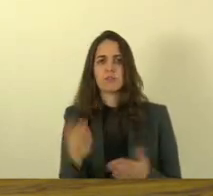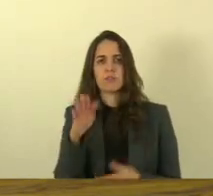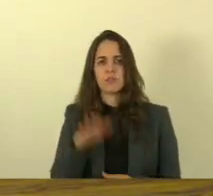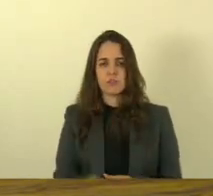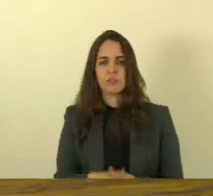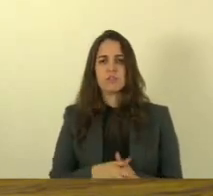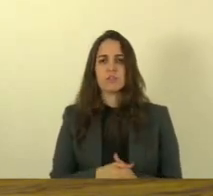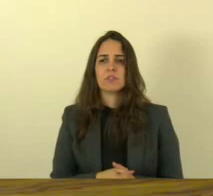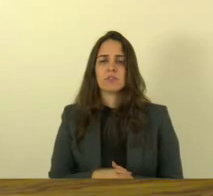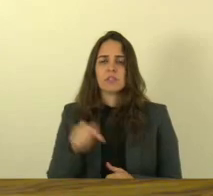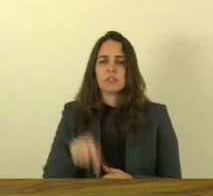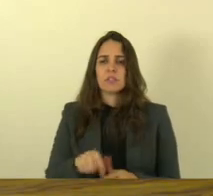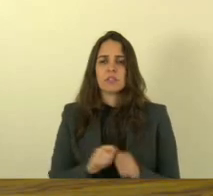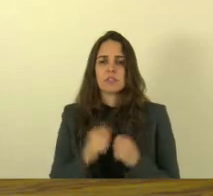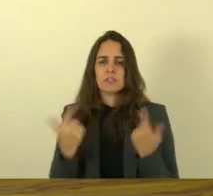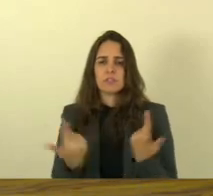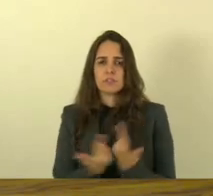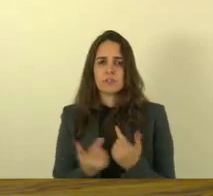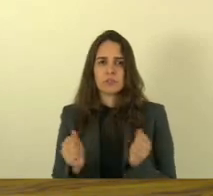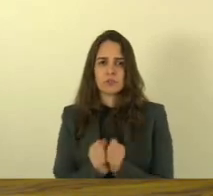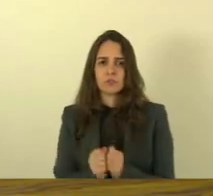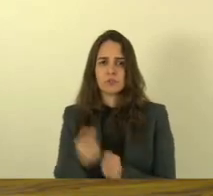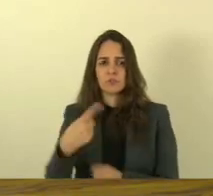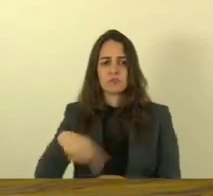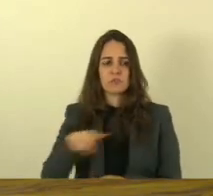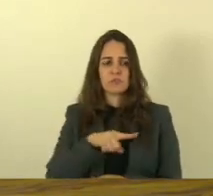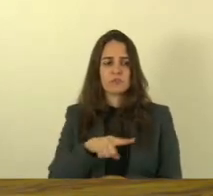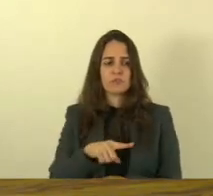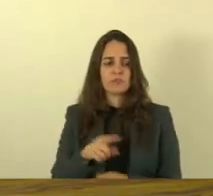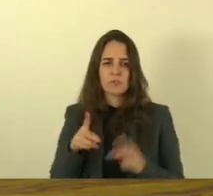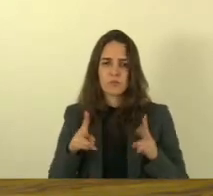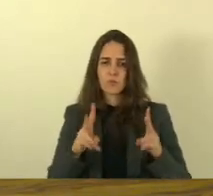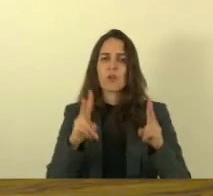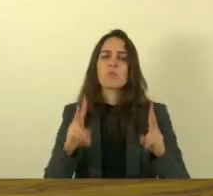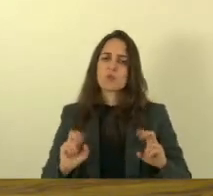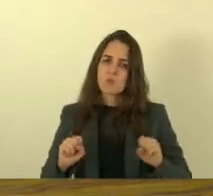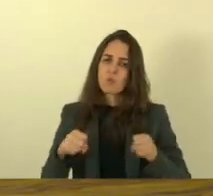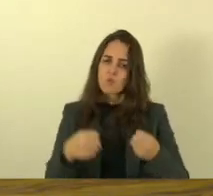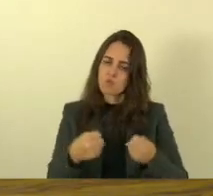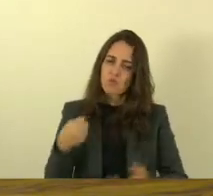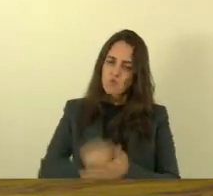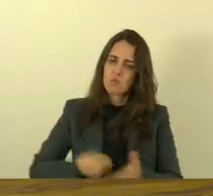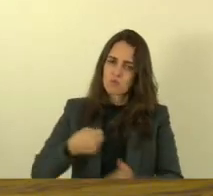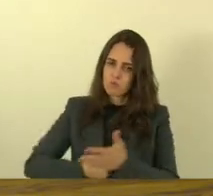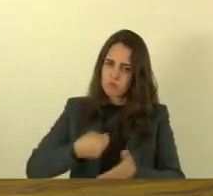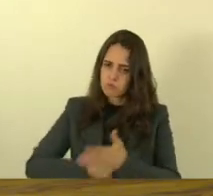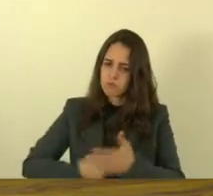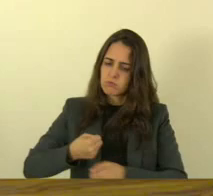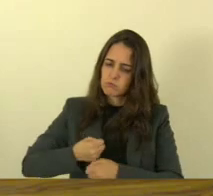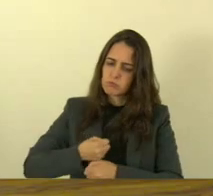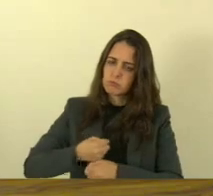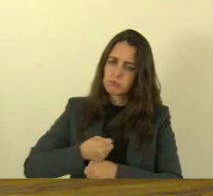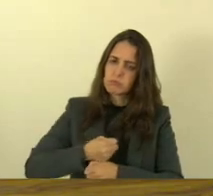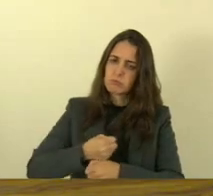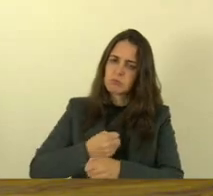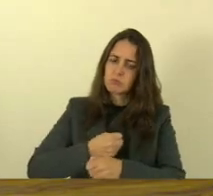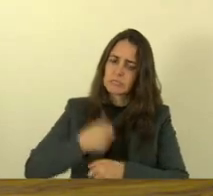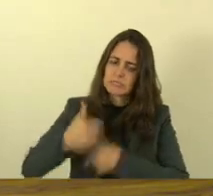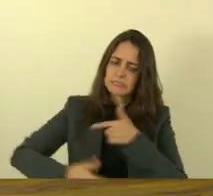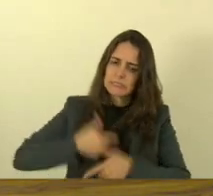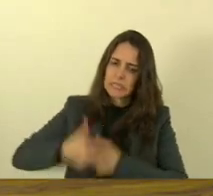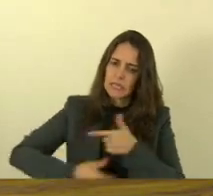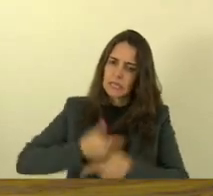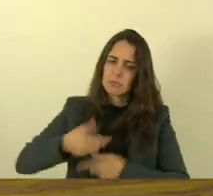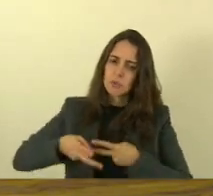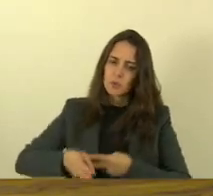hoje aqui na Assembleia junto com meus colegas e vamos em frente porque a nossa luta é grande o nosso trabalho é enorme e